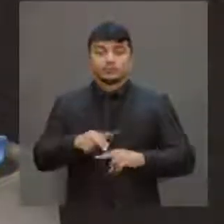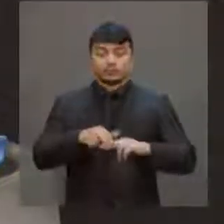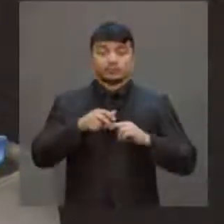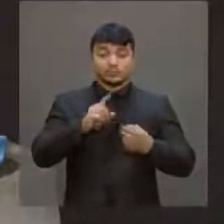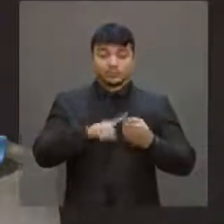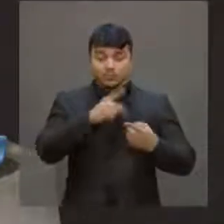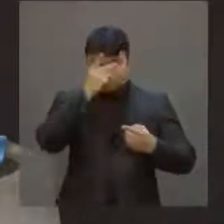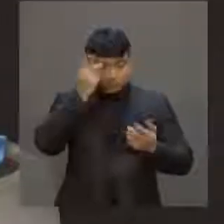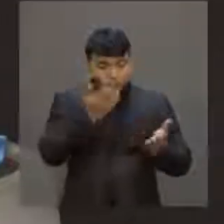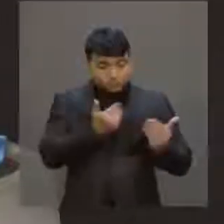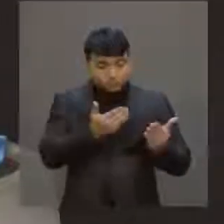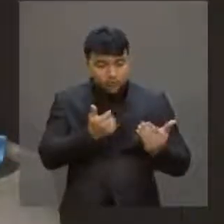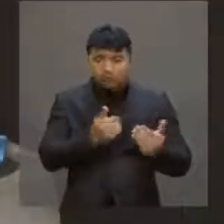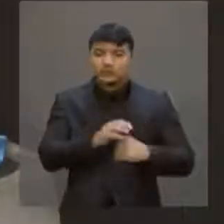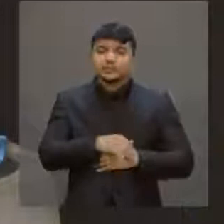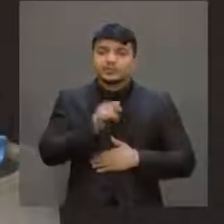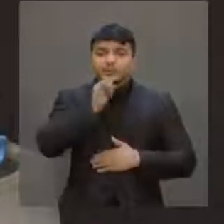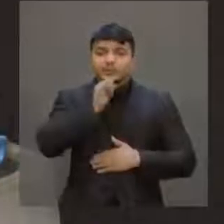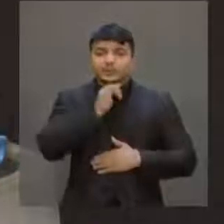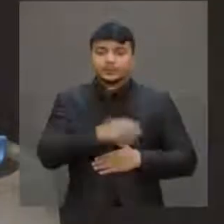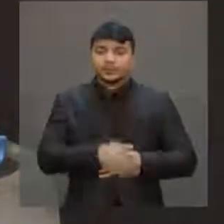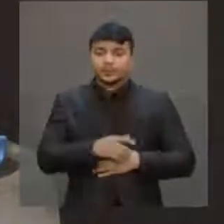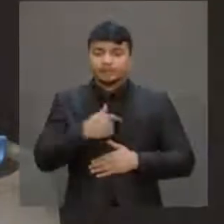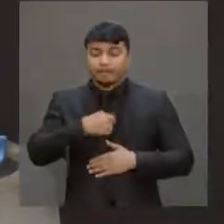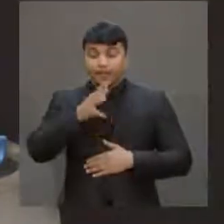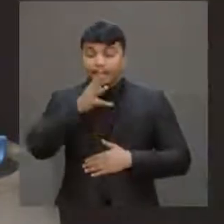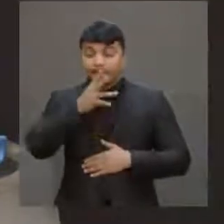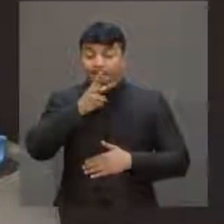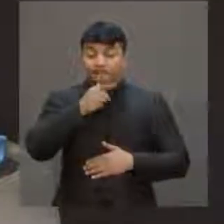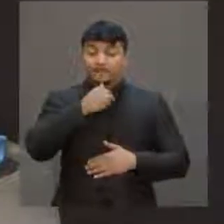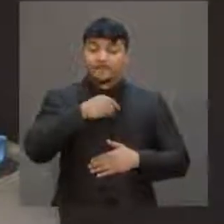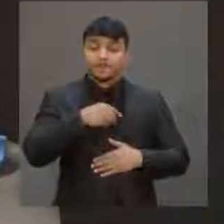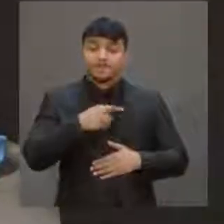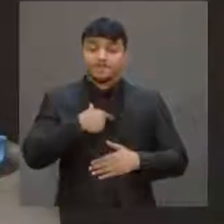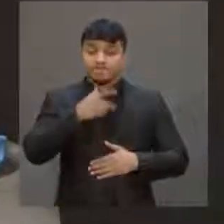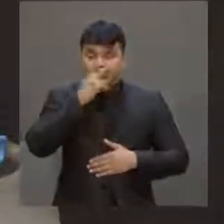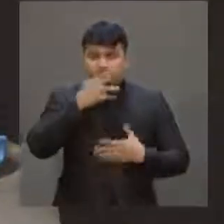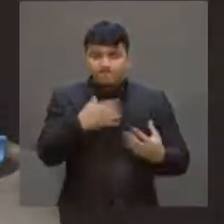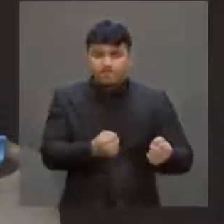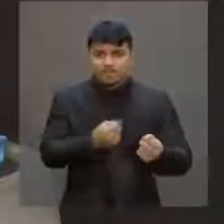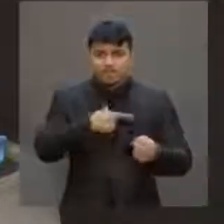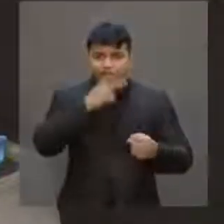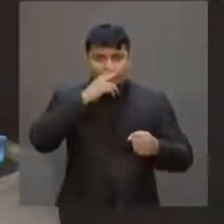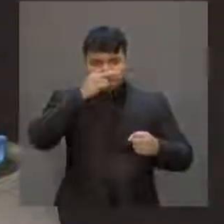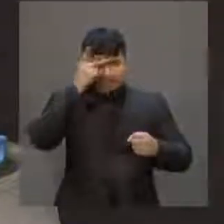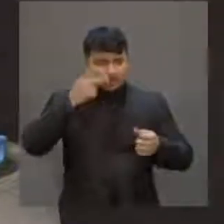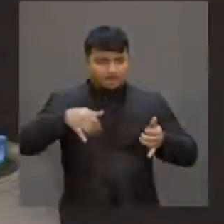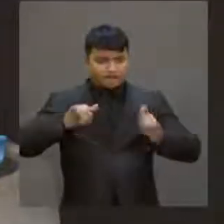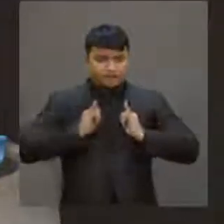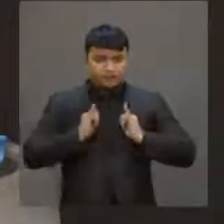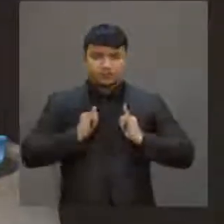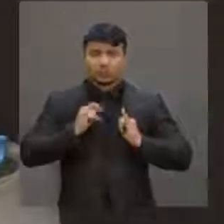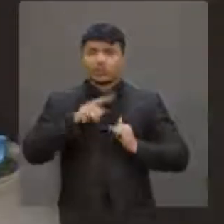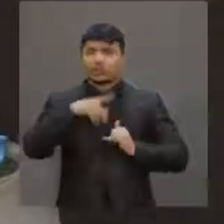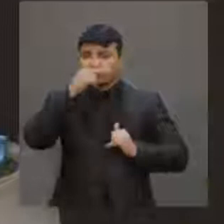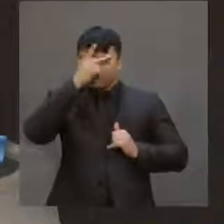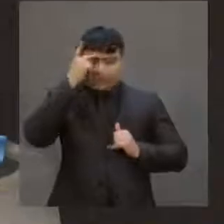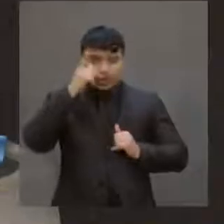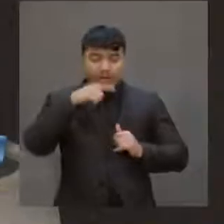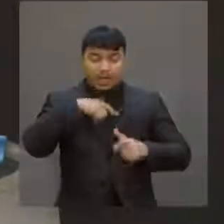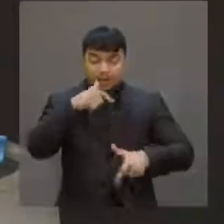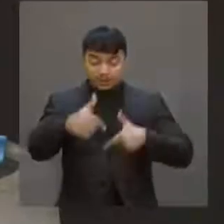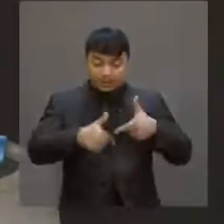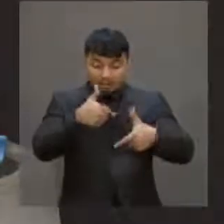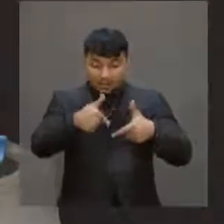impacto na juventude. Se eu demoro mais a reconhecer a aposentadoria das pessoas, aquele posto de